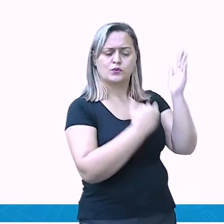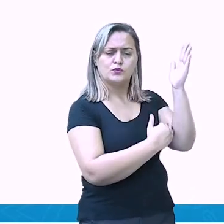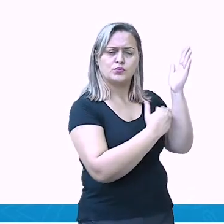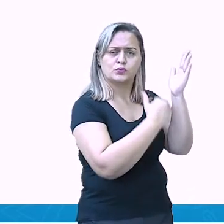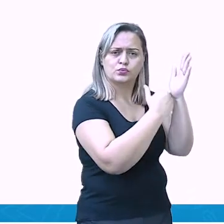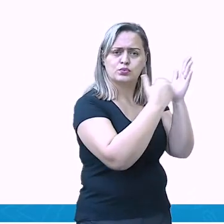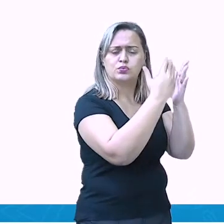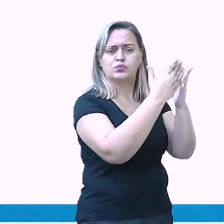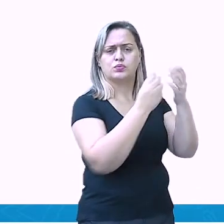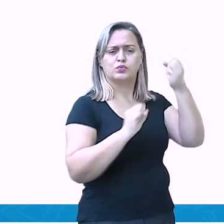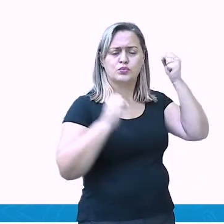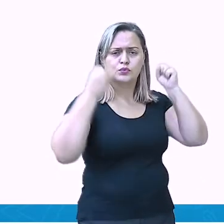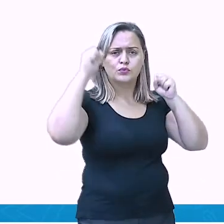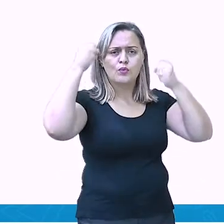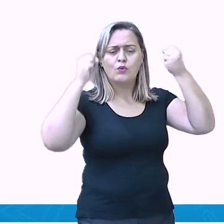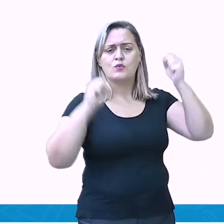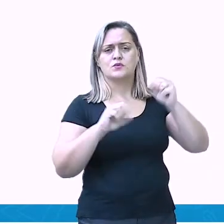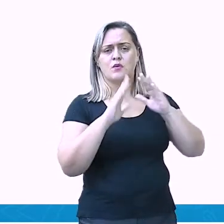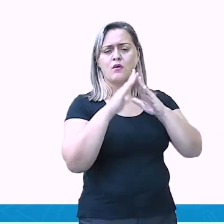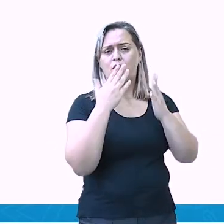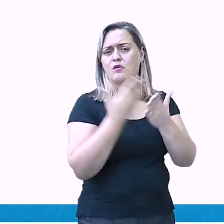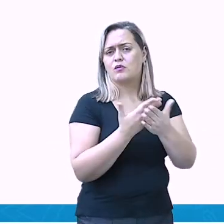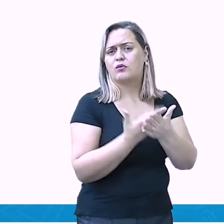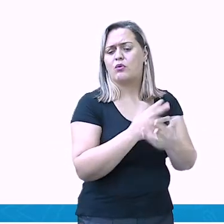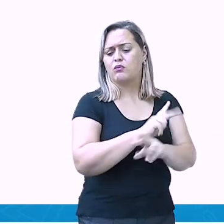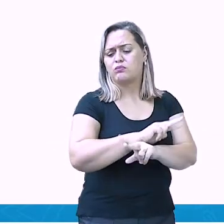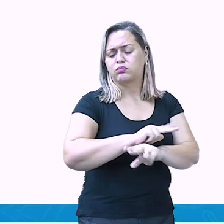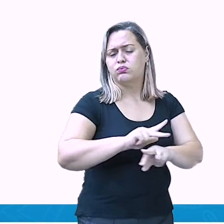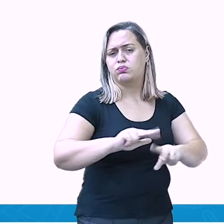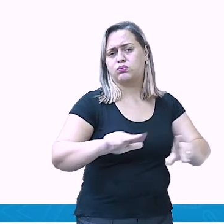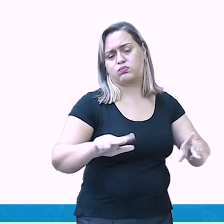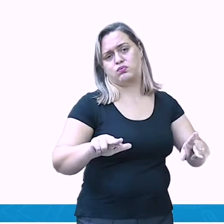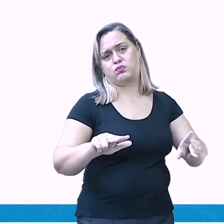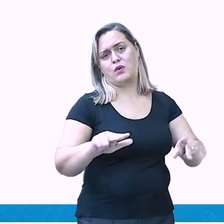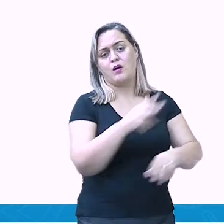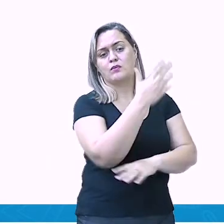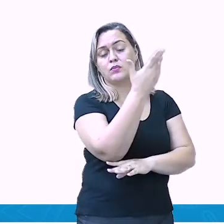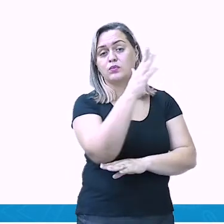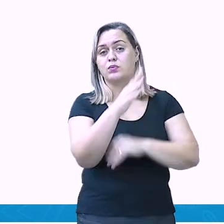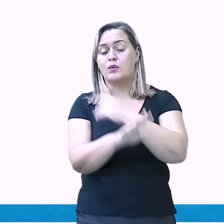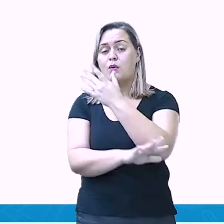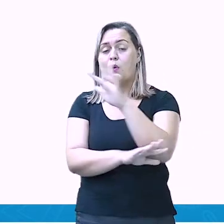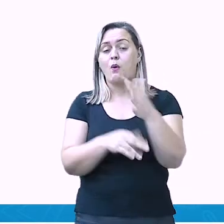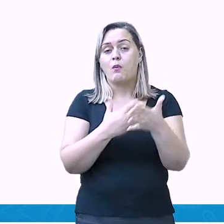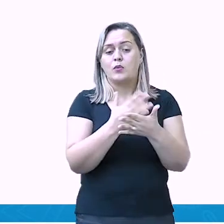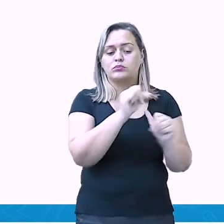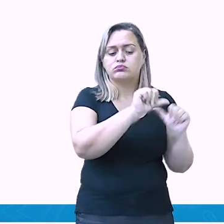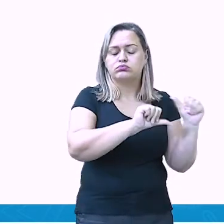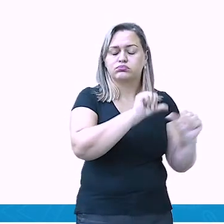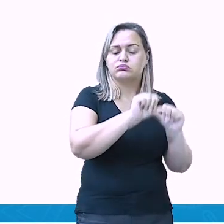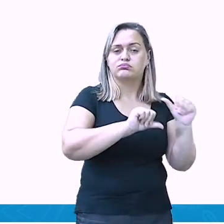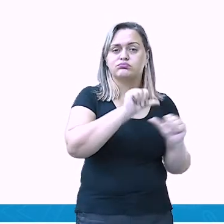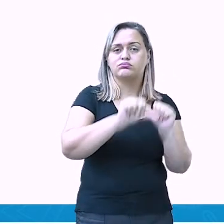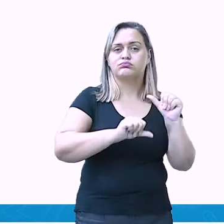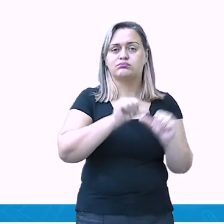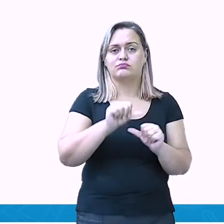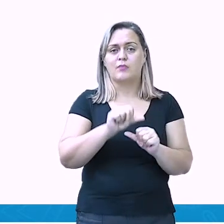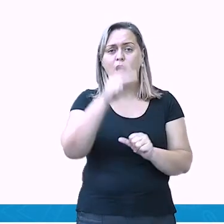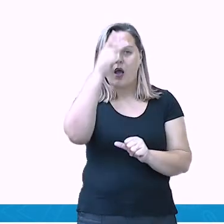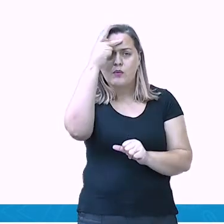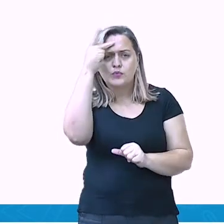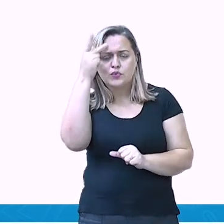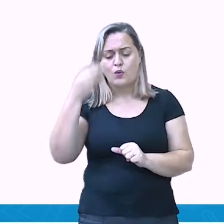hospitais e locais de lazer. Alteram-se os modos de vida das pessoas que